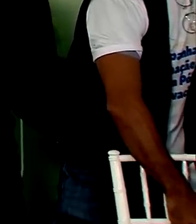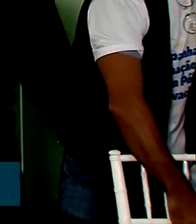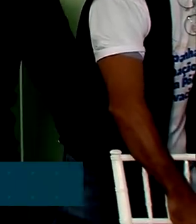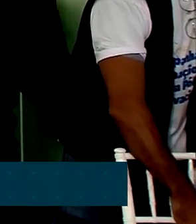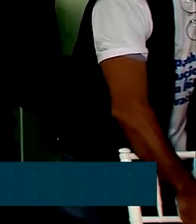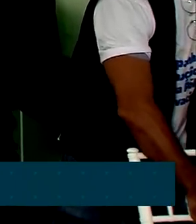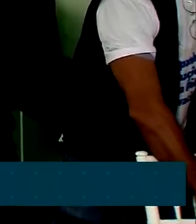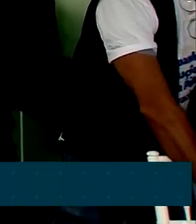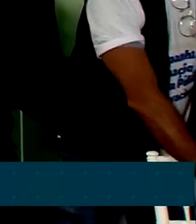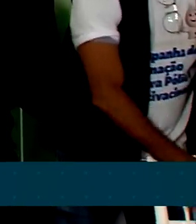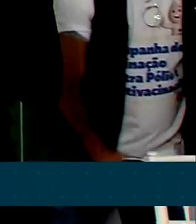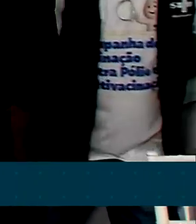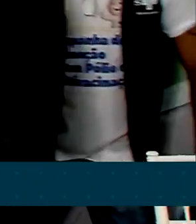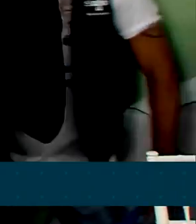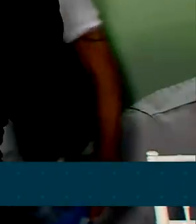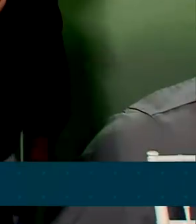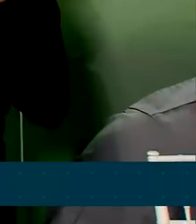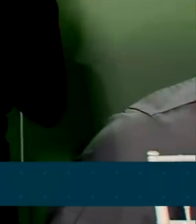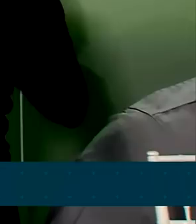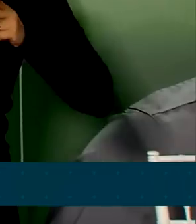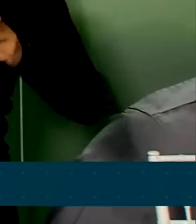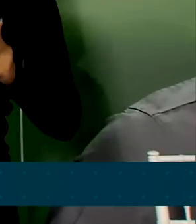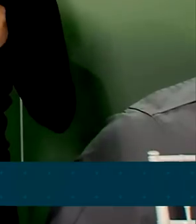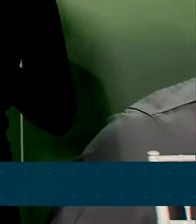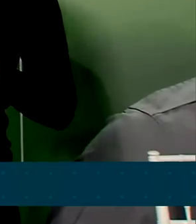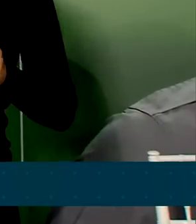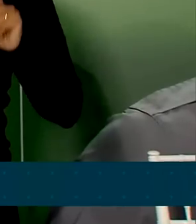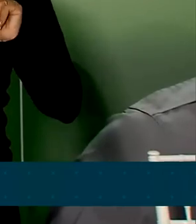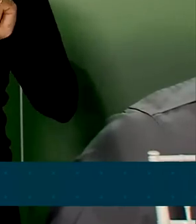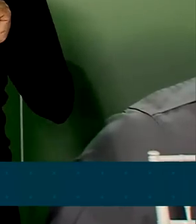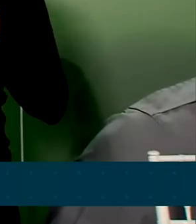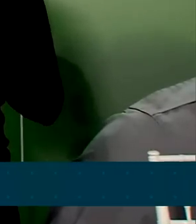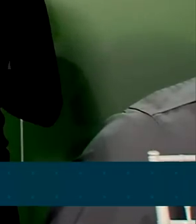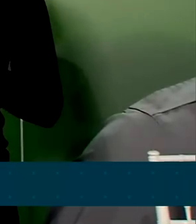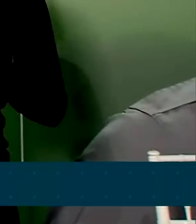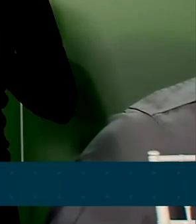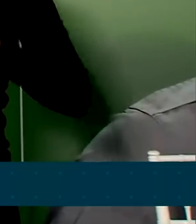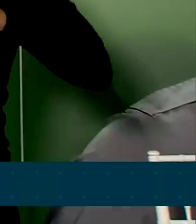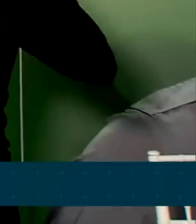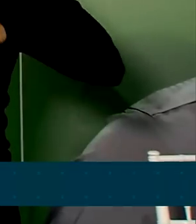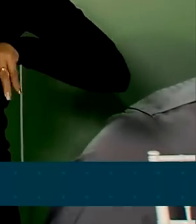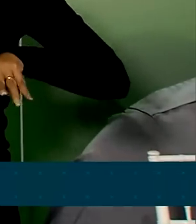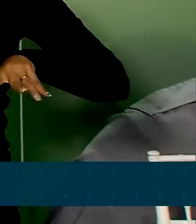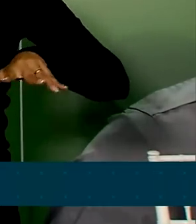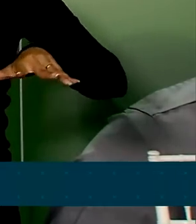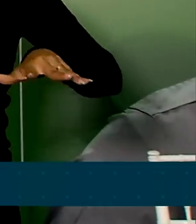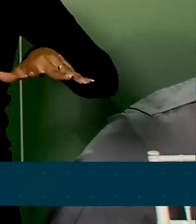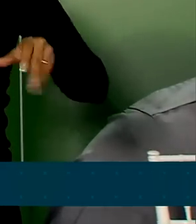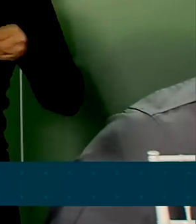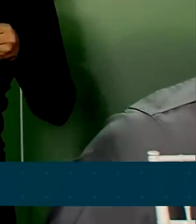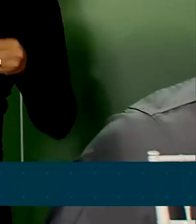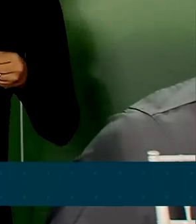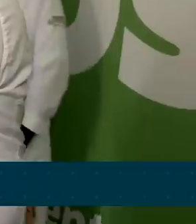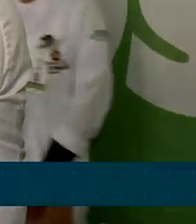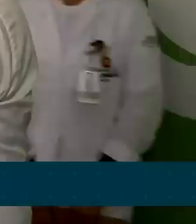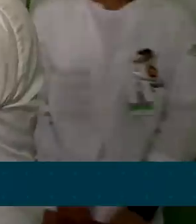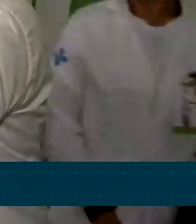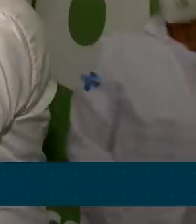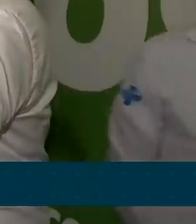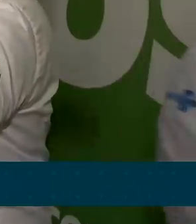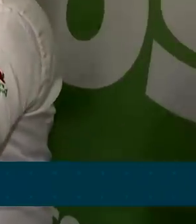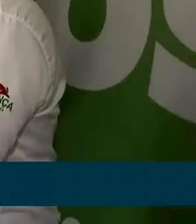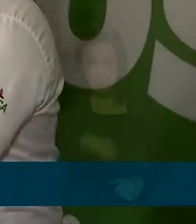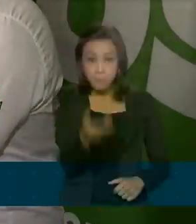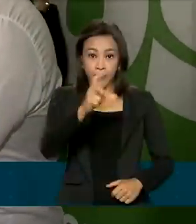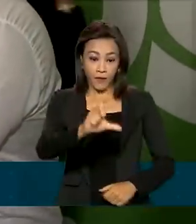para que possamos impedir que esse vírus volte a circular em nossa população. Além